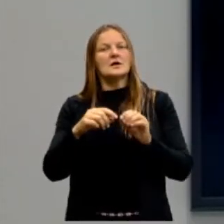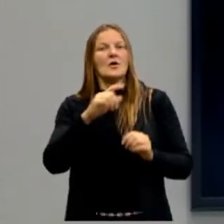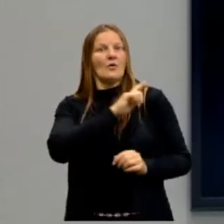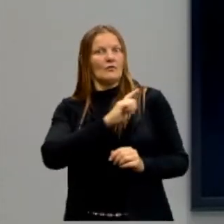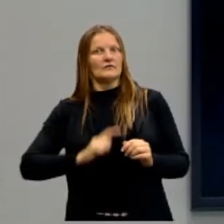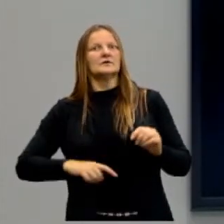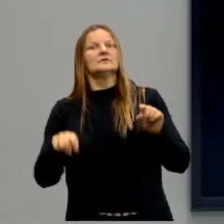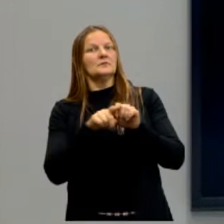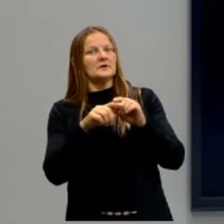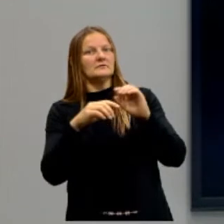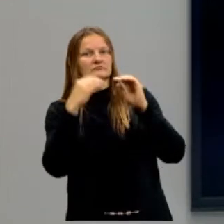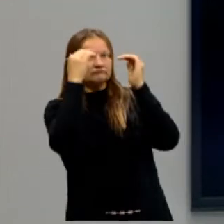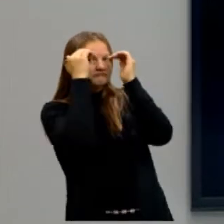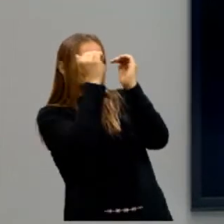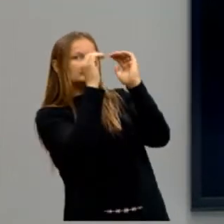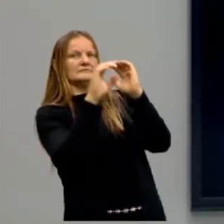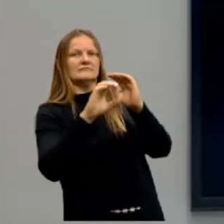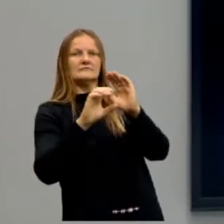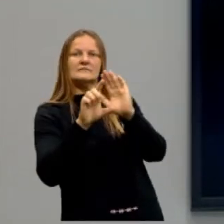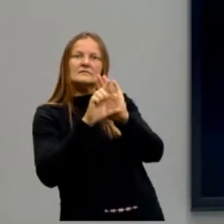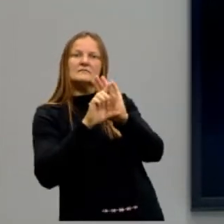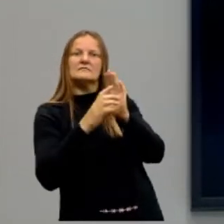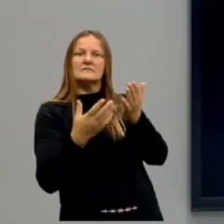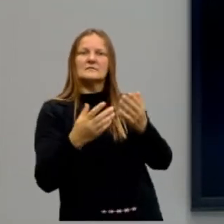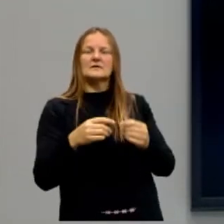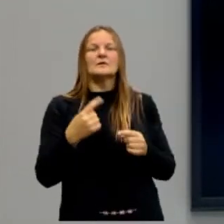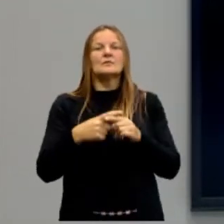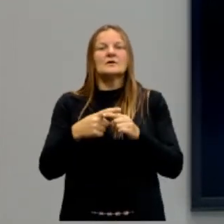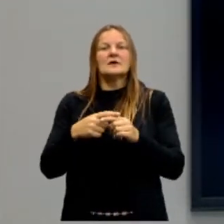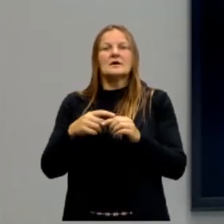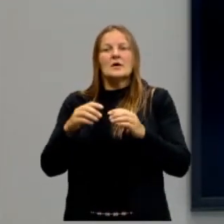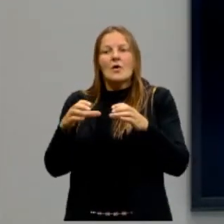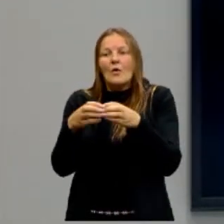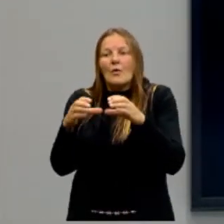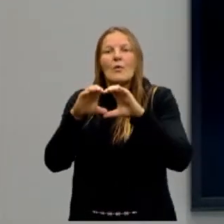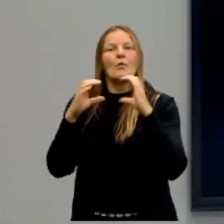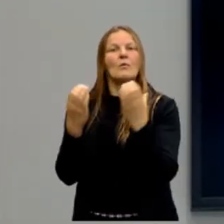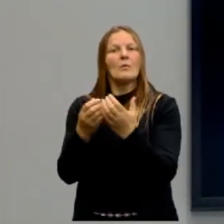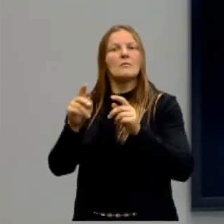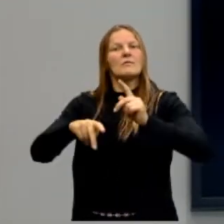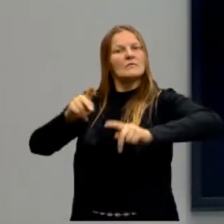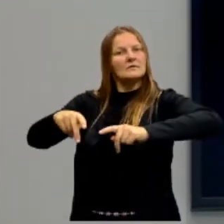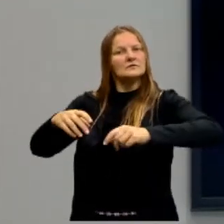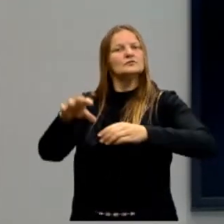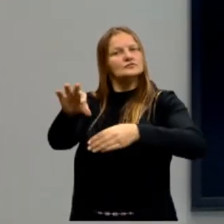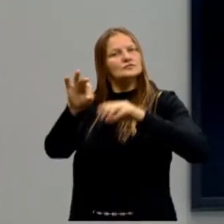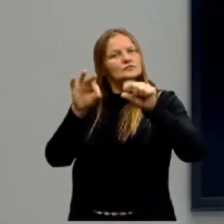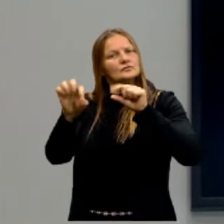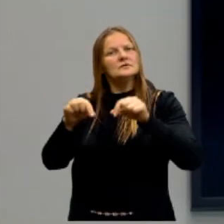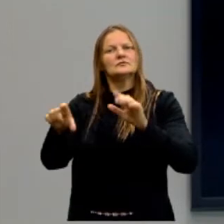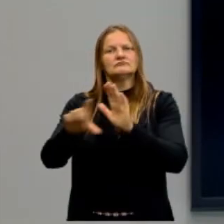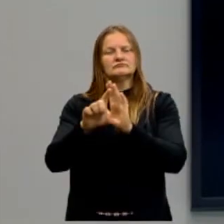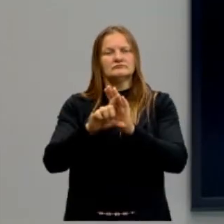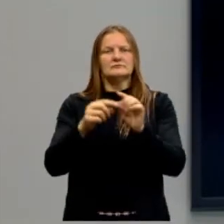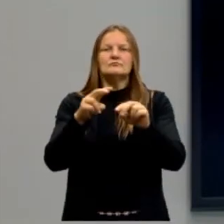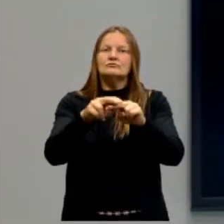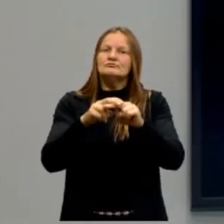essas leis, porque a população decidiu, escolheu essas leis, criou essas leis. E aí você acaba